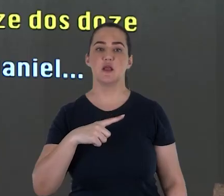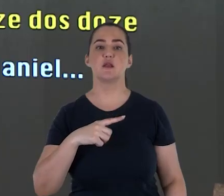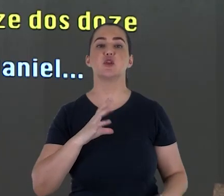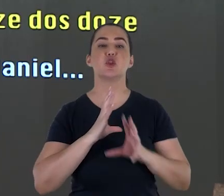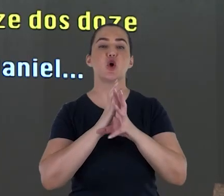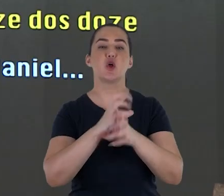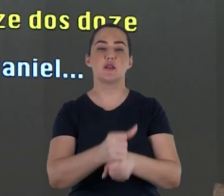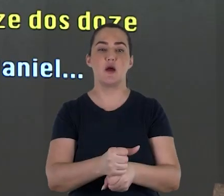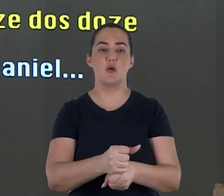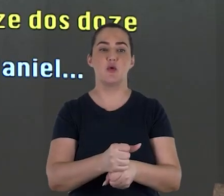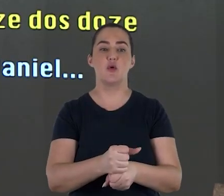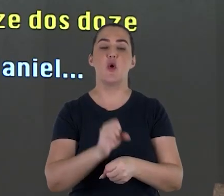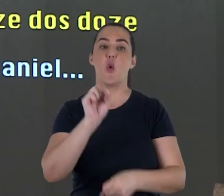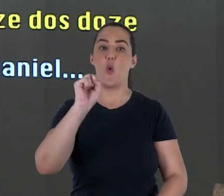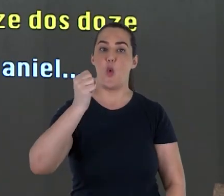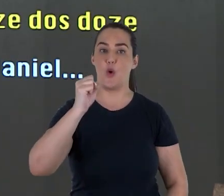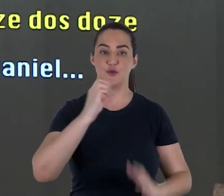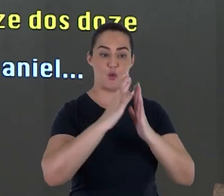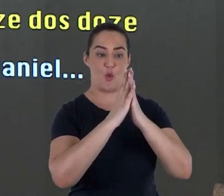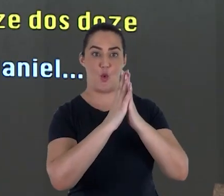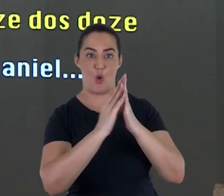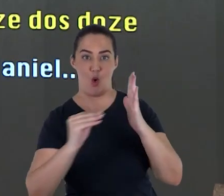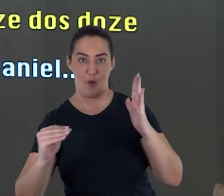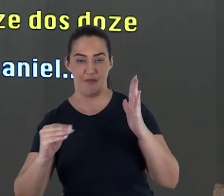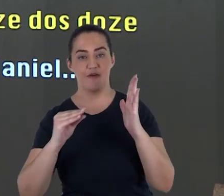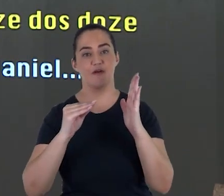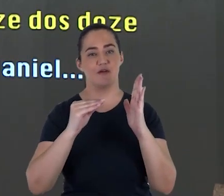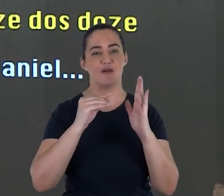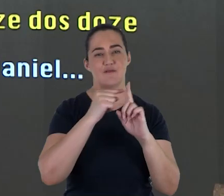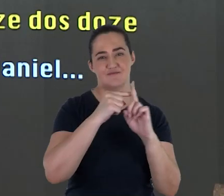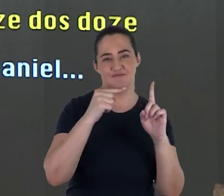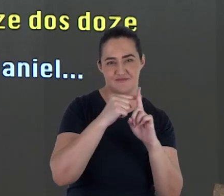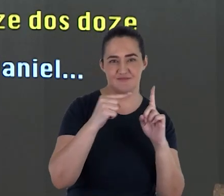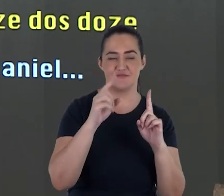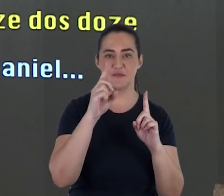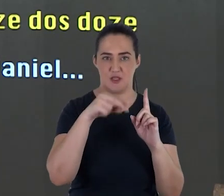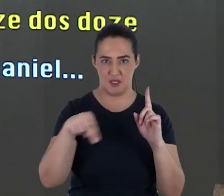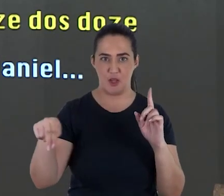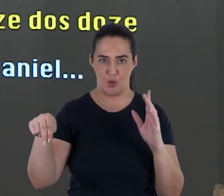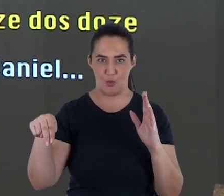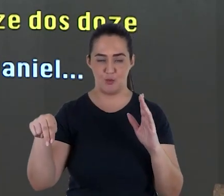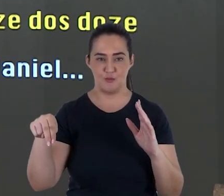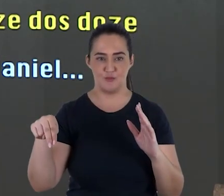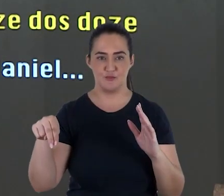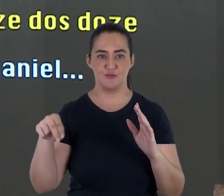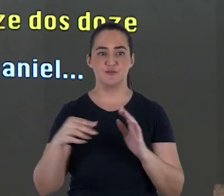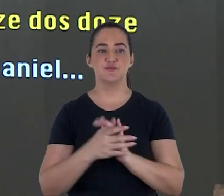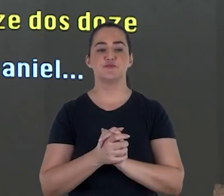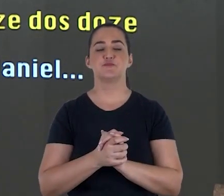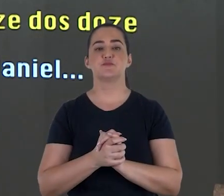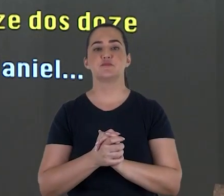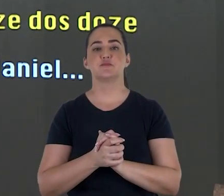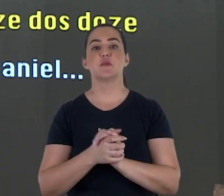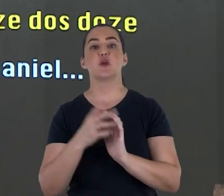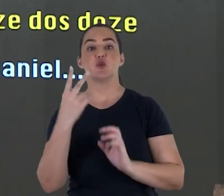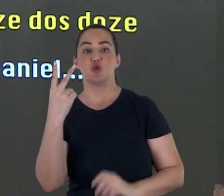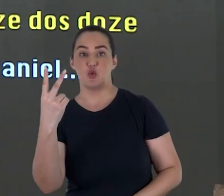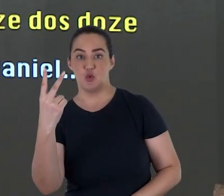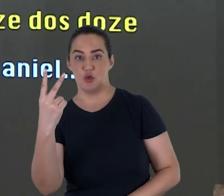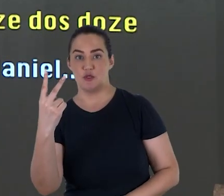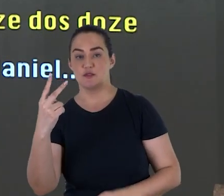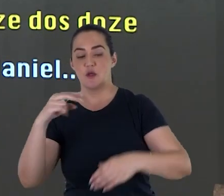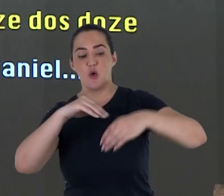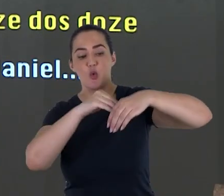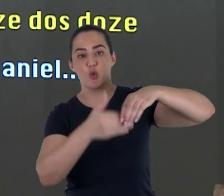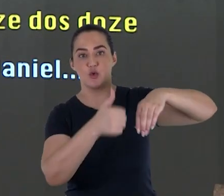encontrado um total de oito cópias incompletas do livro de Daniel. Tá bom? Oito cópias foram encontradas ali em Qumran. Duas